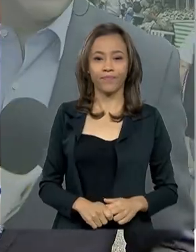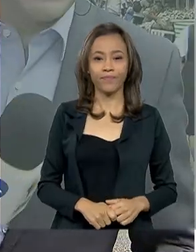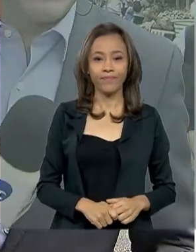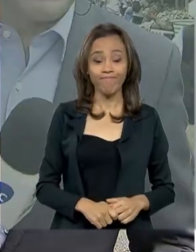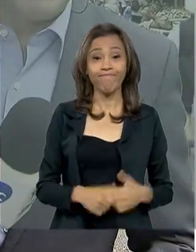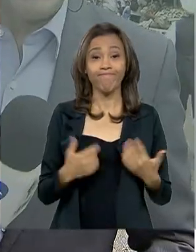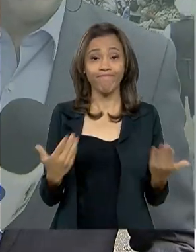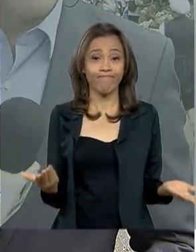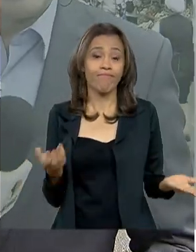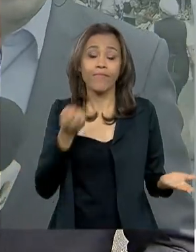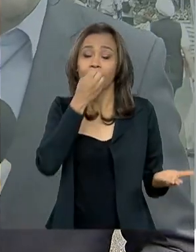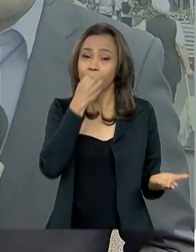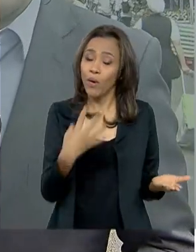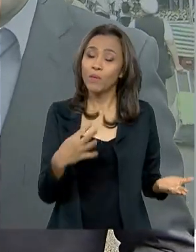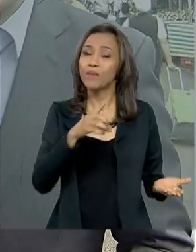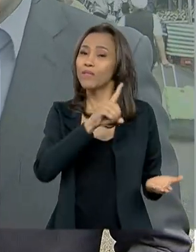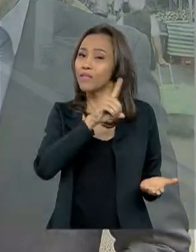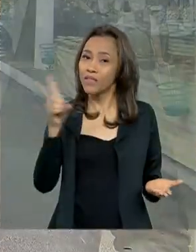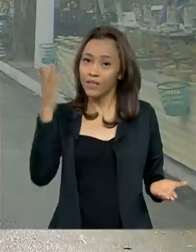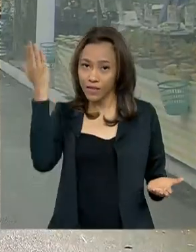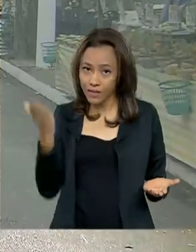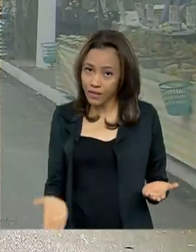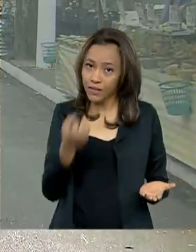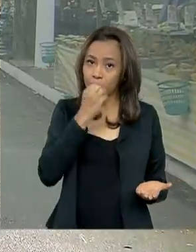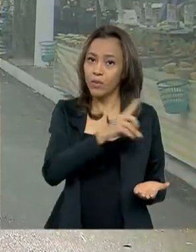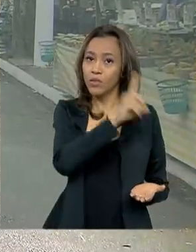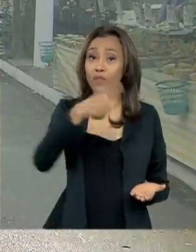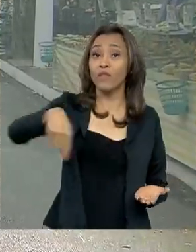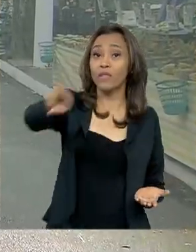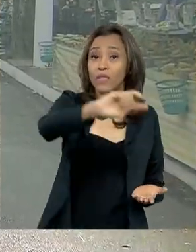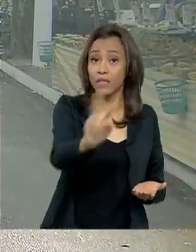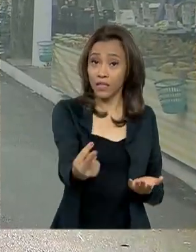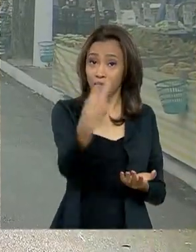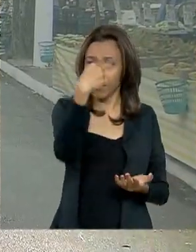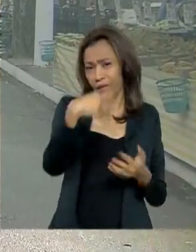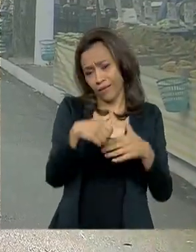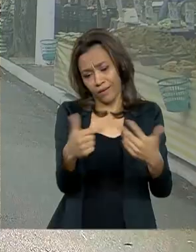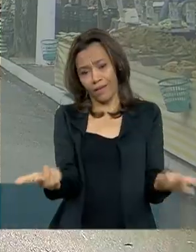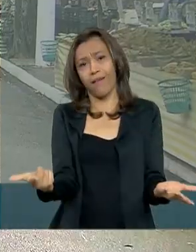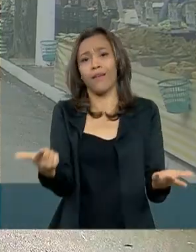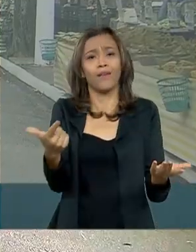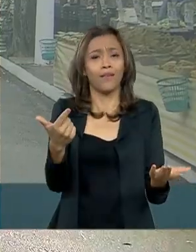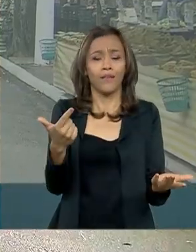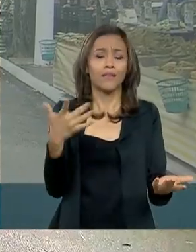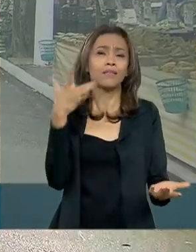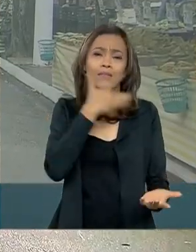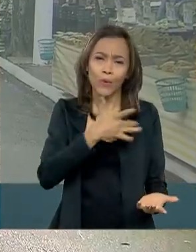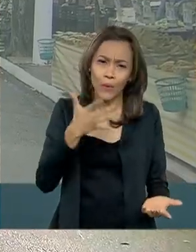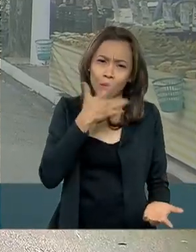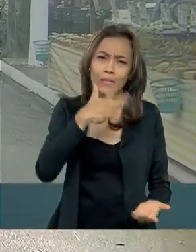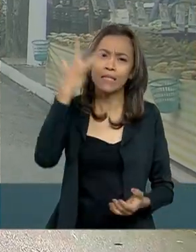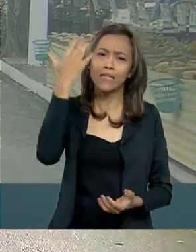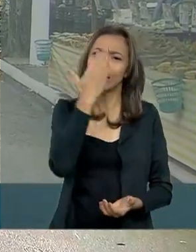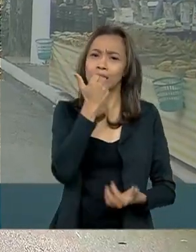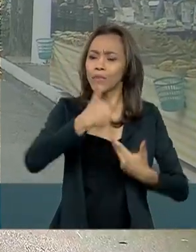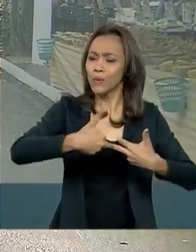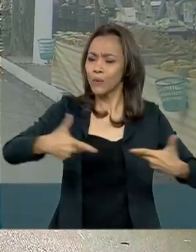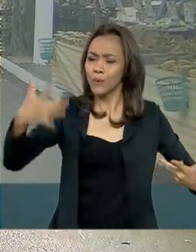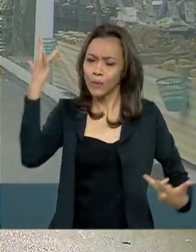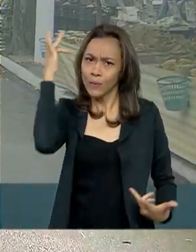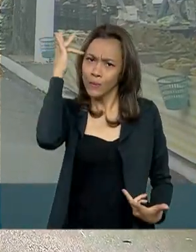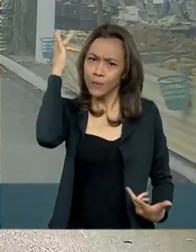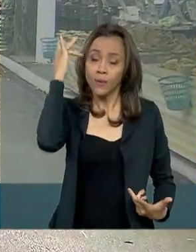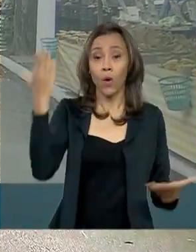Bom dia, Renata. Bom dia a você que acompanha o Brasil em Dia. Todo consumidor, é claro, gosta de produto de qualidade. A partir de hoje,